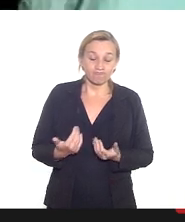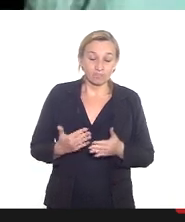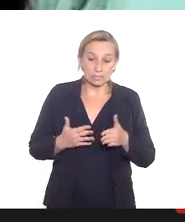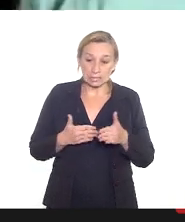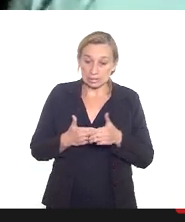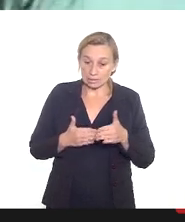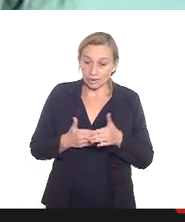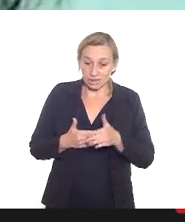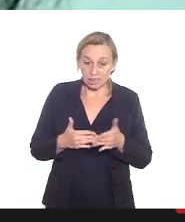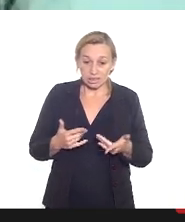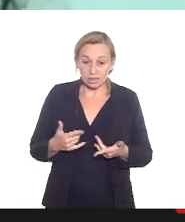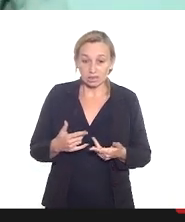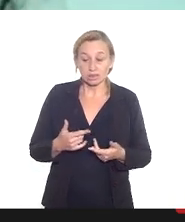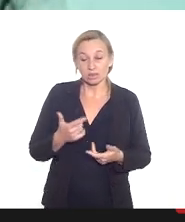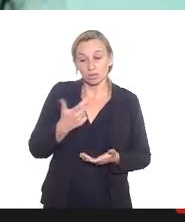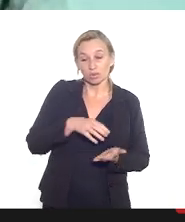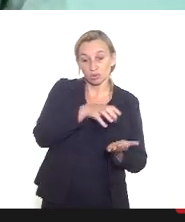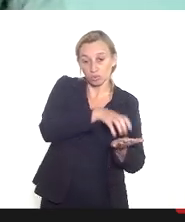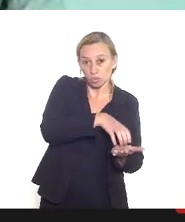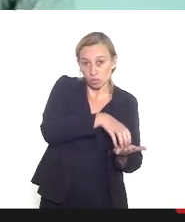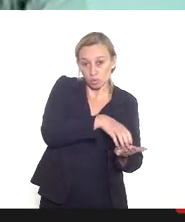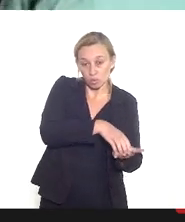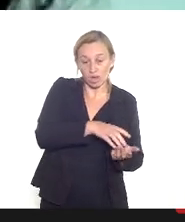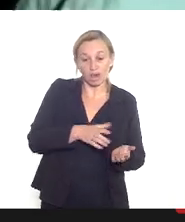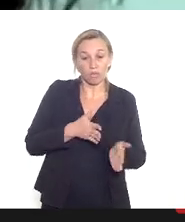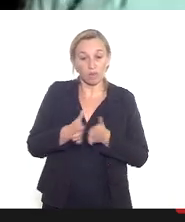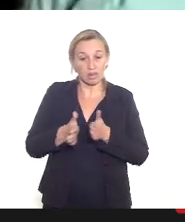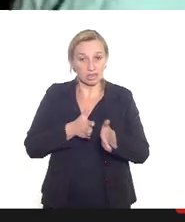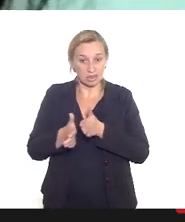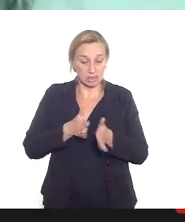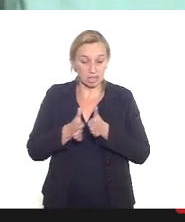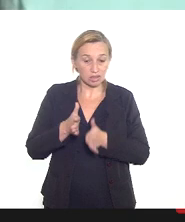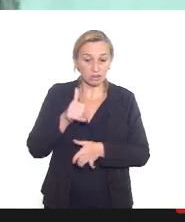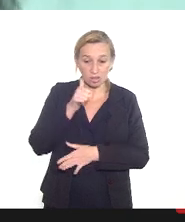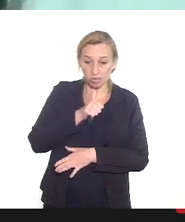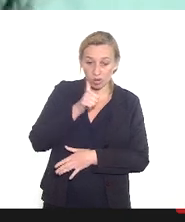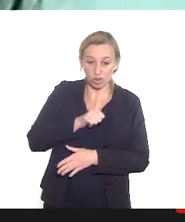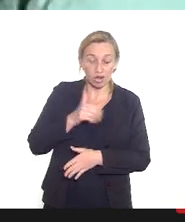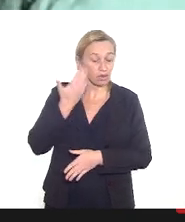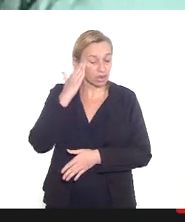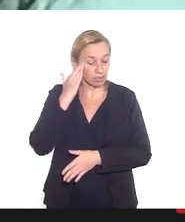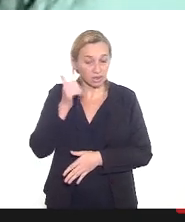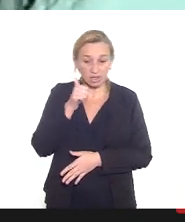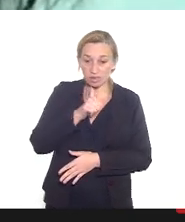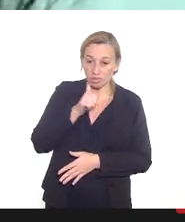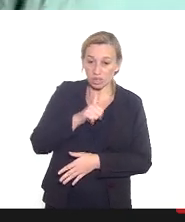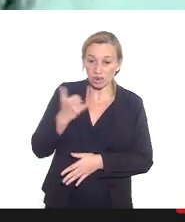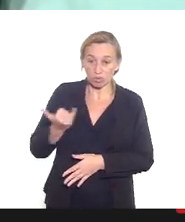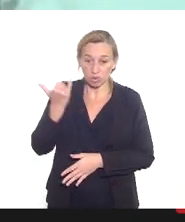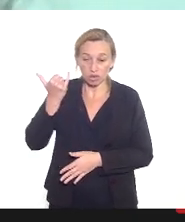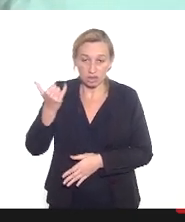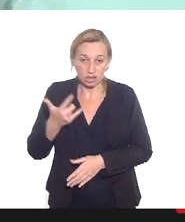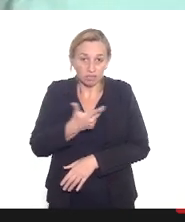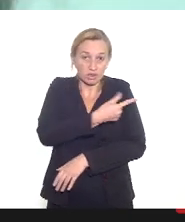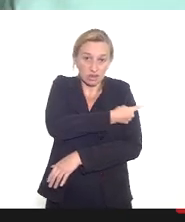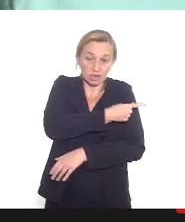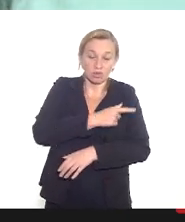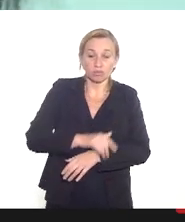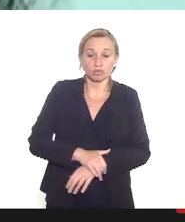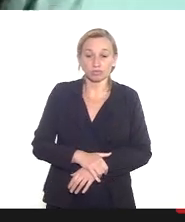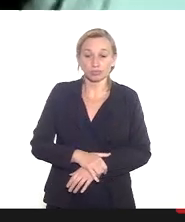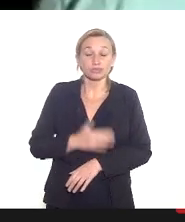limitações enquanto rede e o acesso dessa mulher o entendimento dessa mulher quanto a importância da vacinação